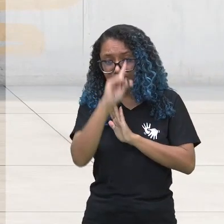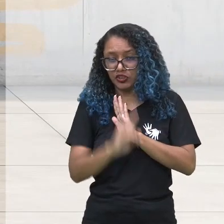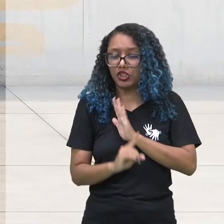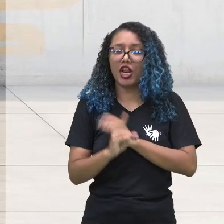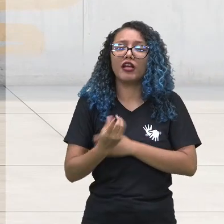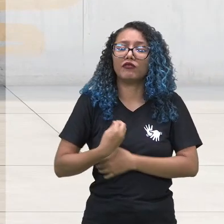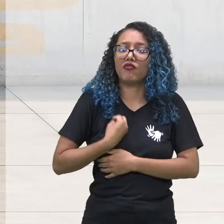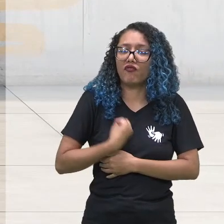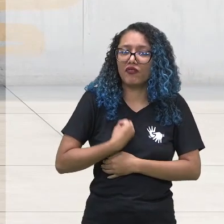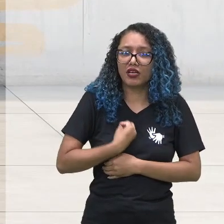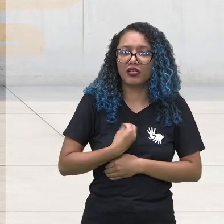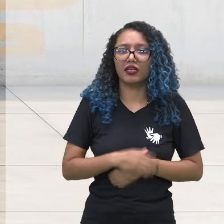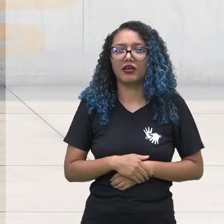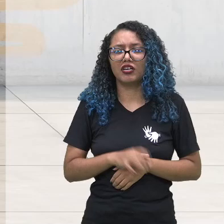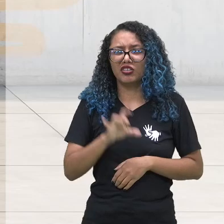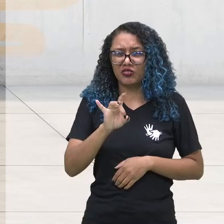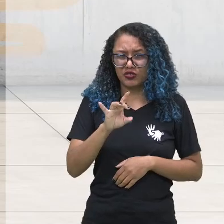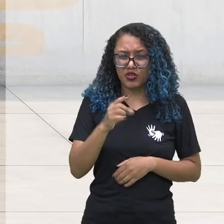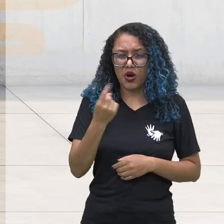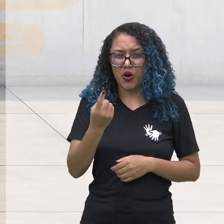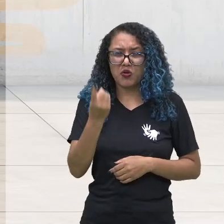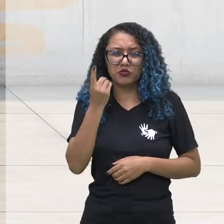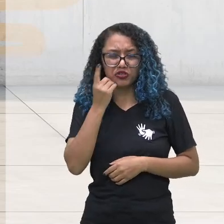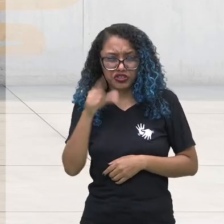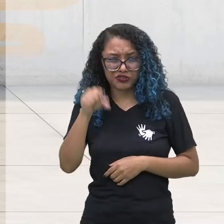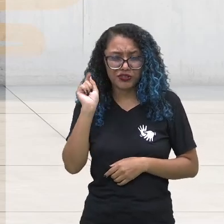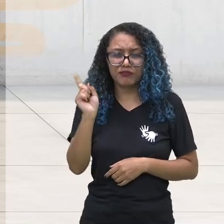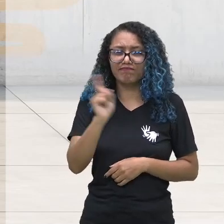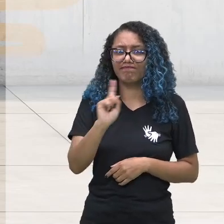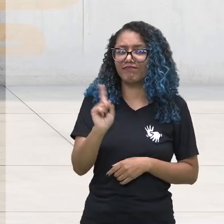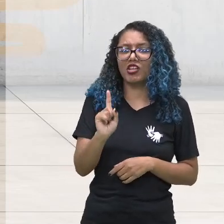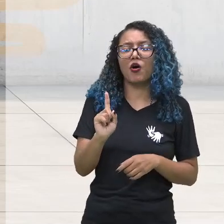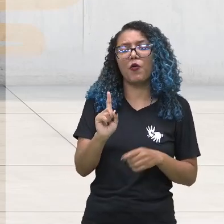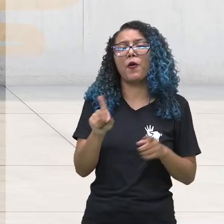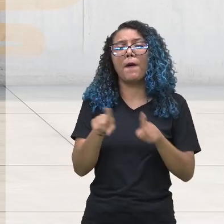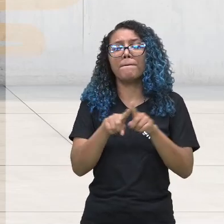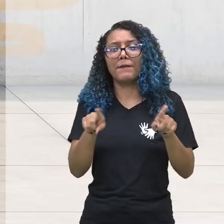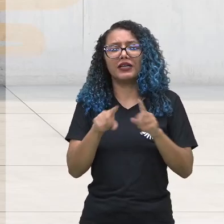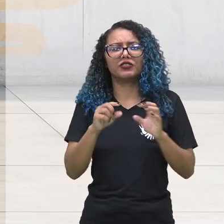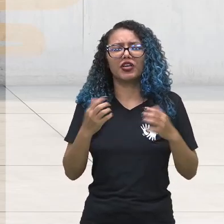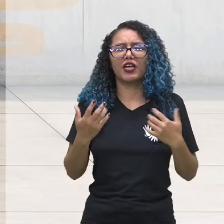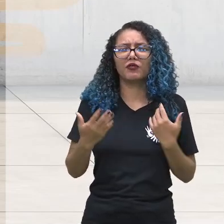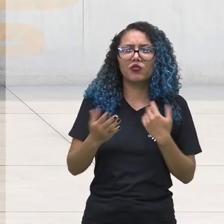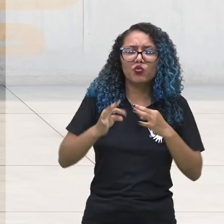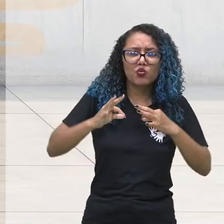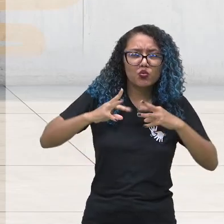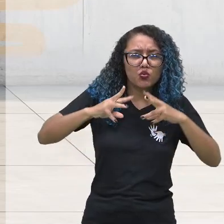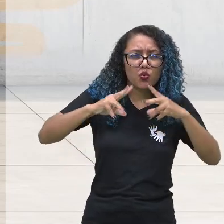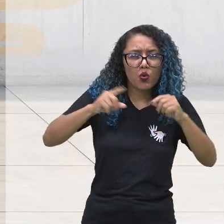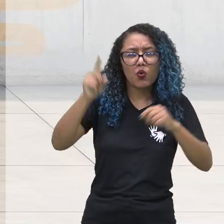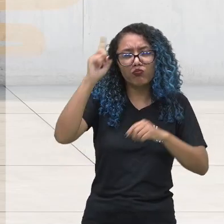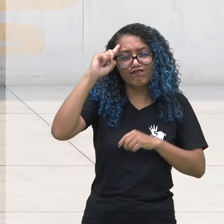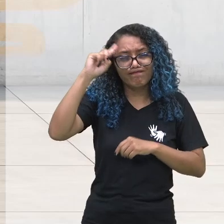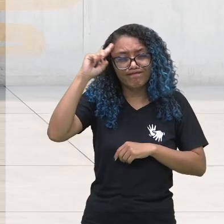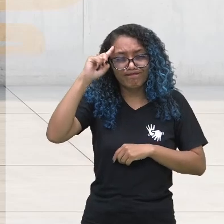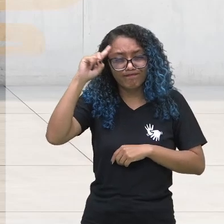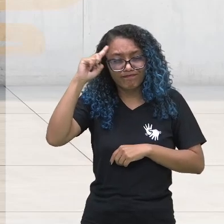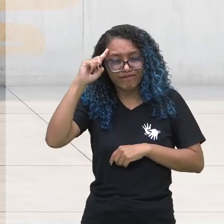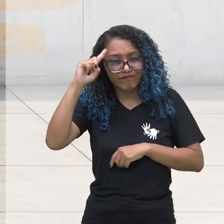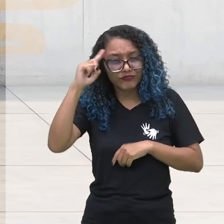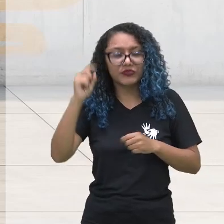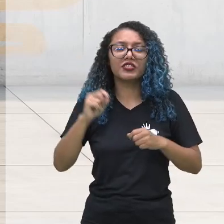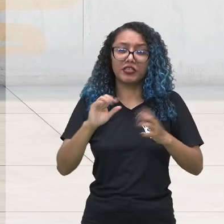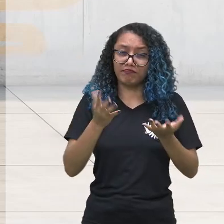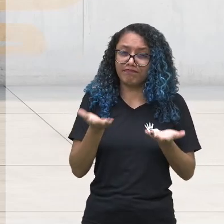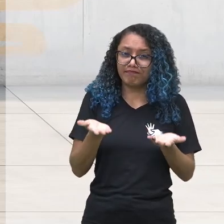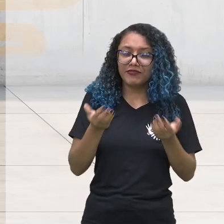não somente no dia que foi determinado pela ONU, que é o dia 21 de maio, mas todos os dias. É isso que